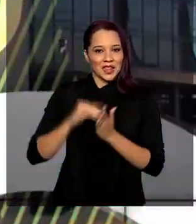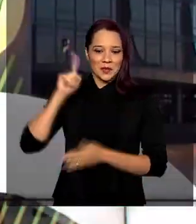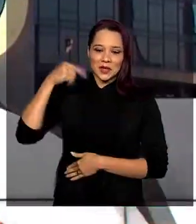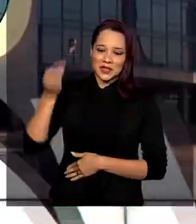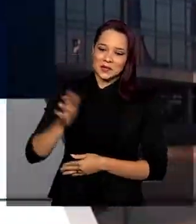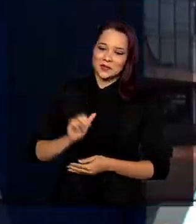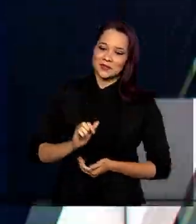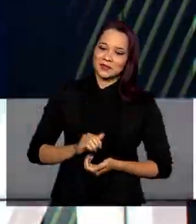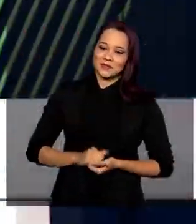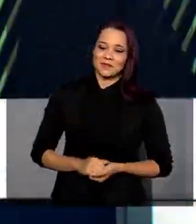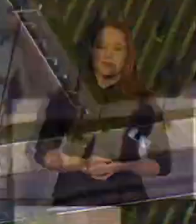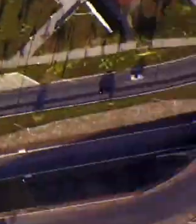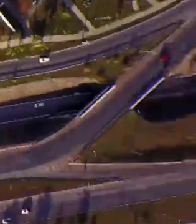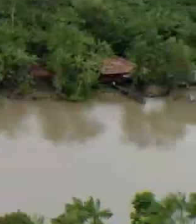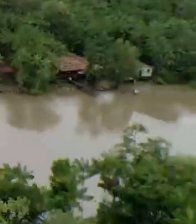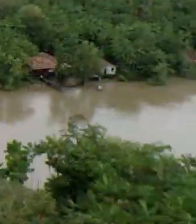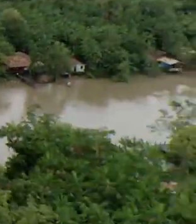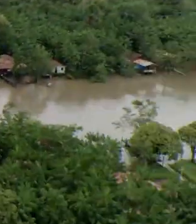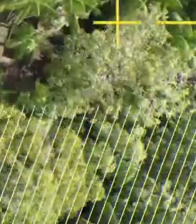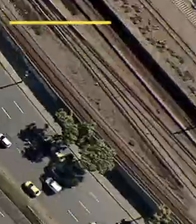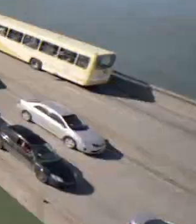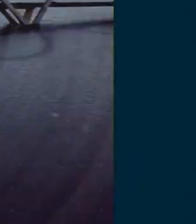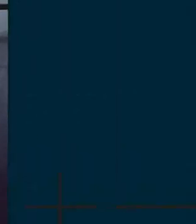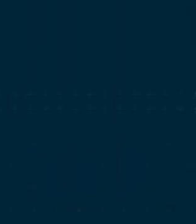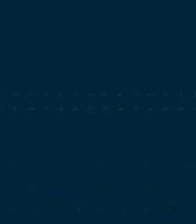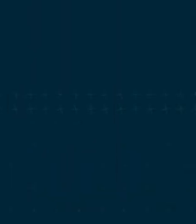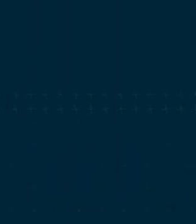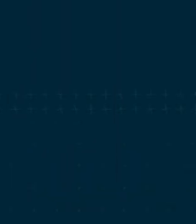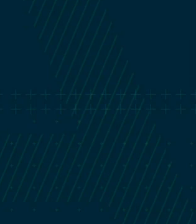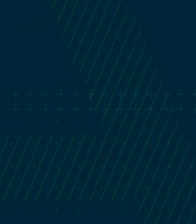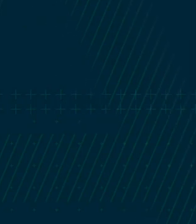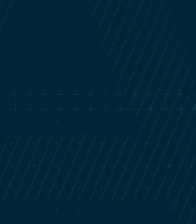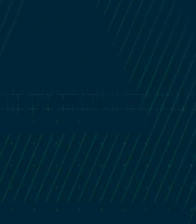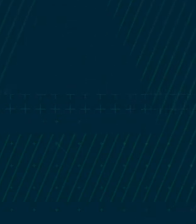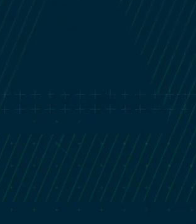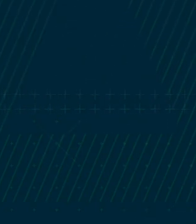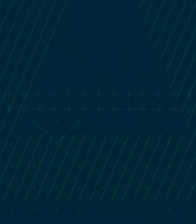já! A gente fica por aqui.